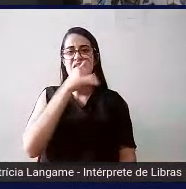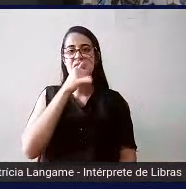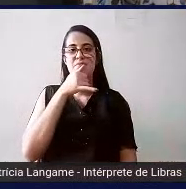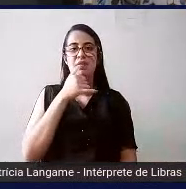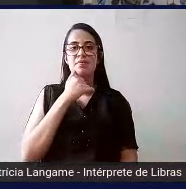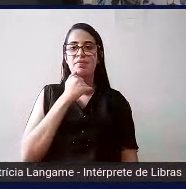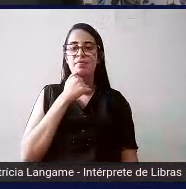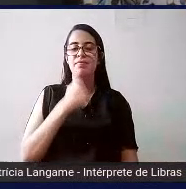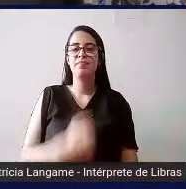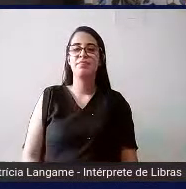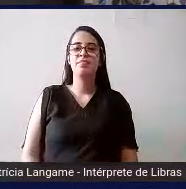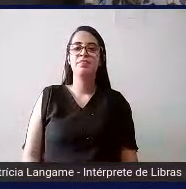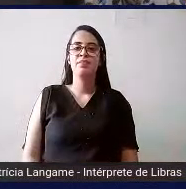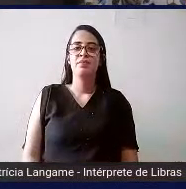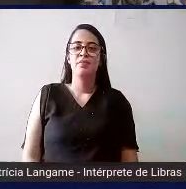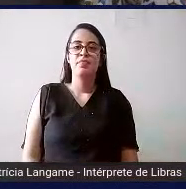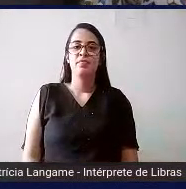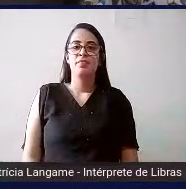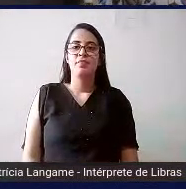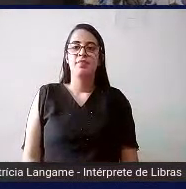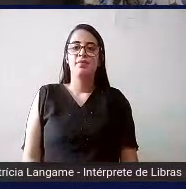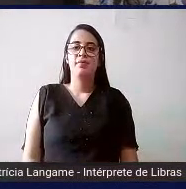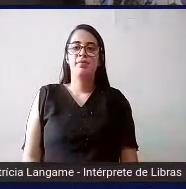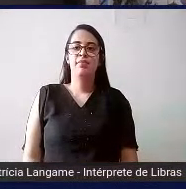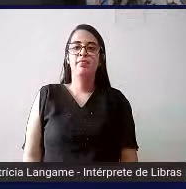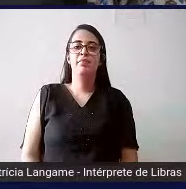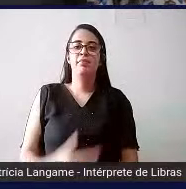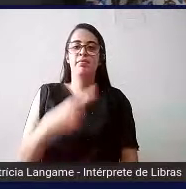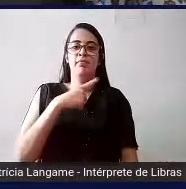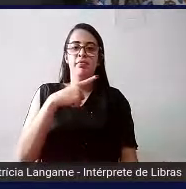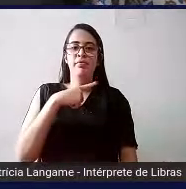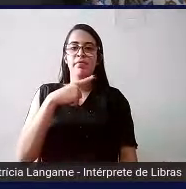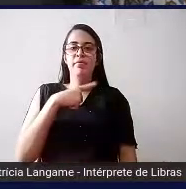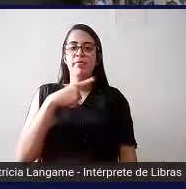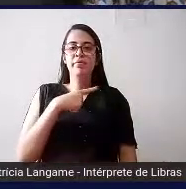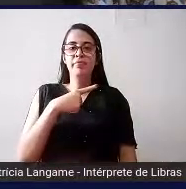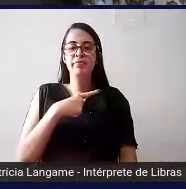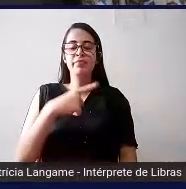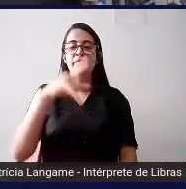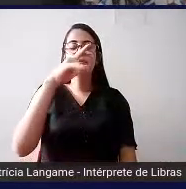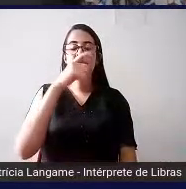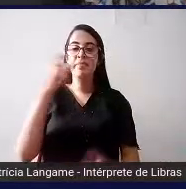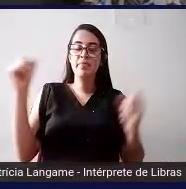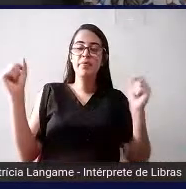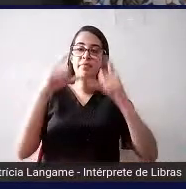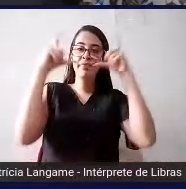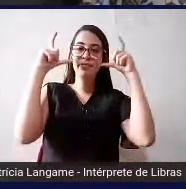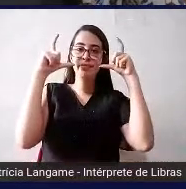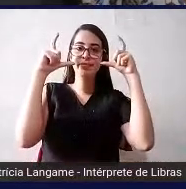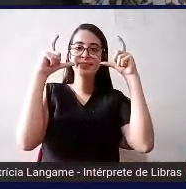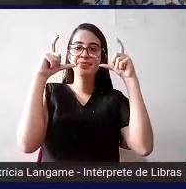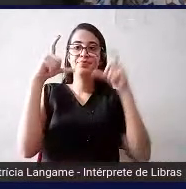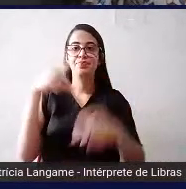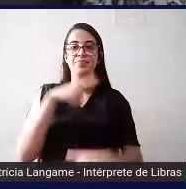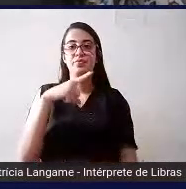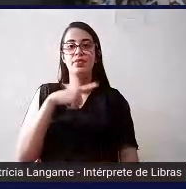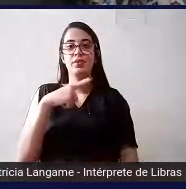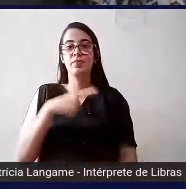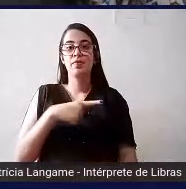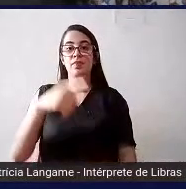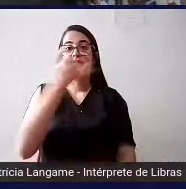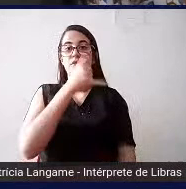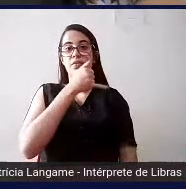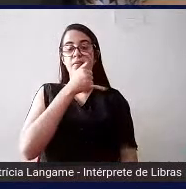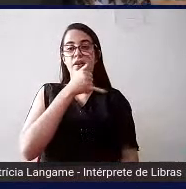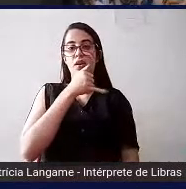dispositivos mesmo voltados simplesmente para um despertador e que ele vem com algo que faz vibrar e dessa maneira